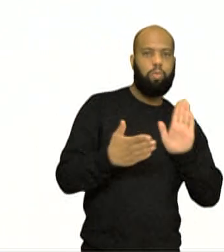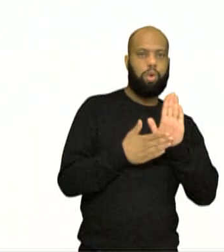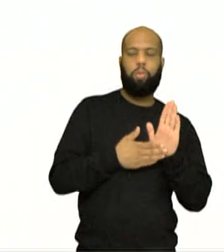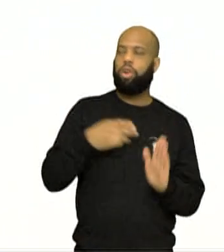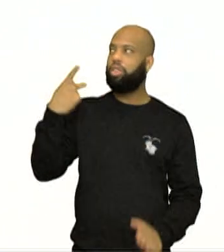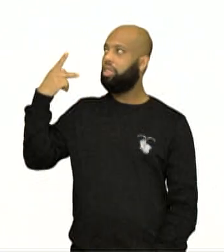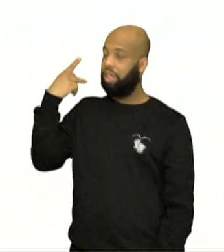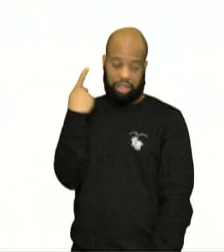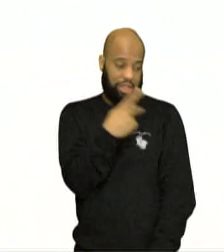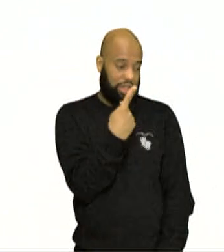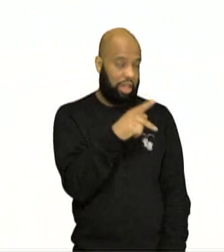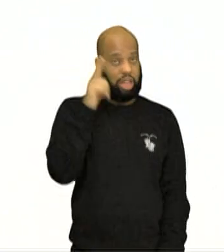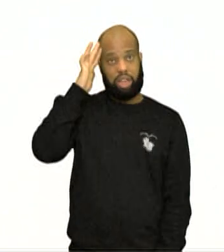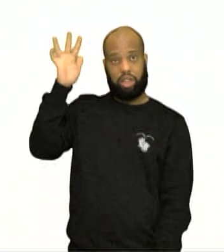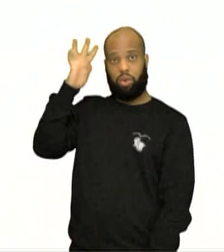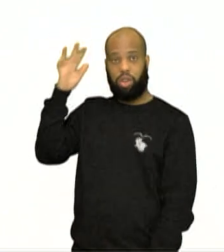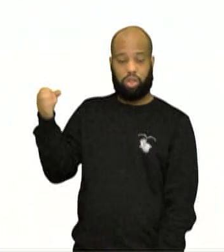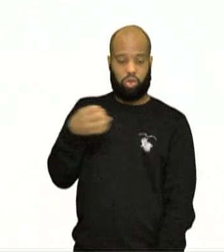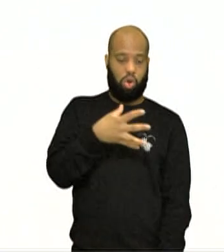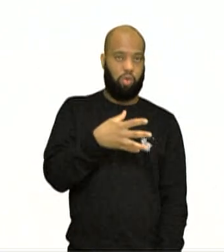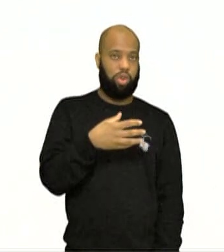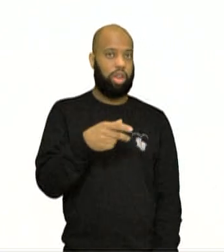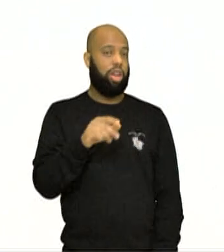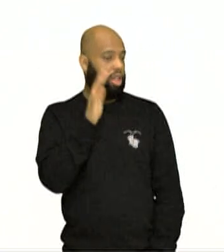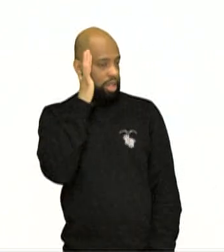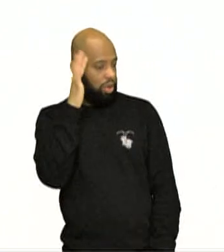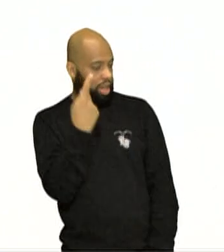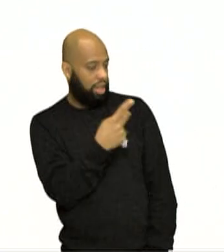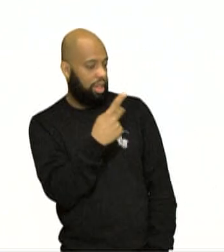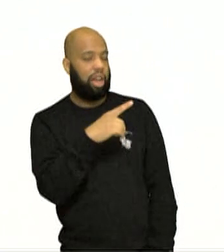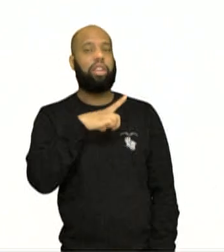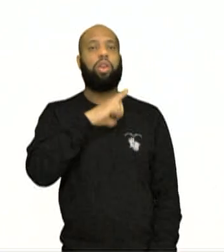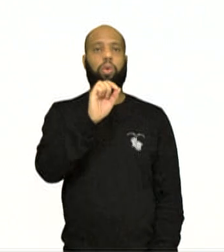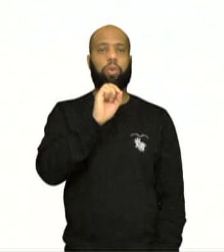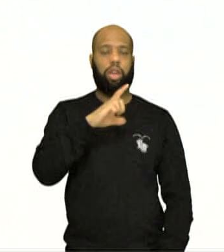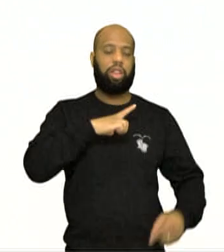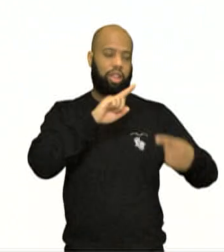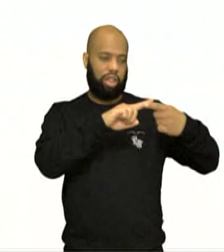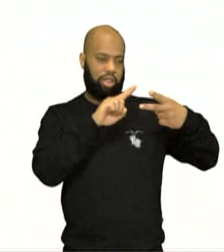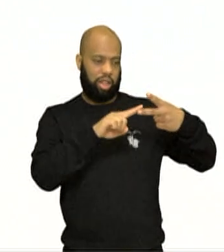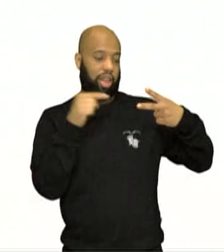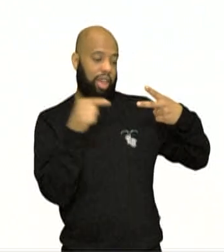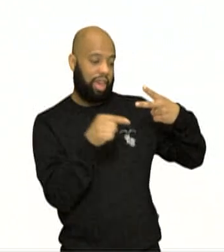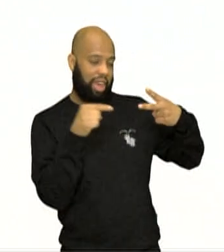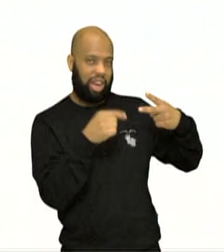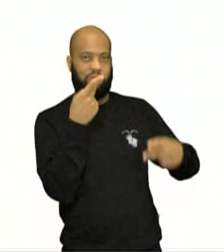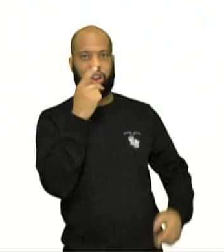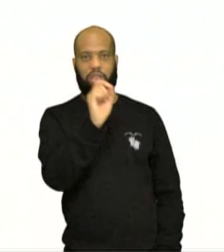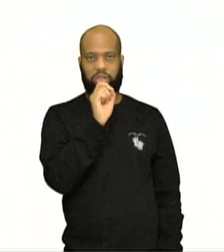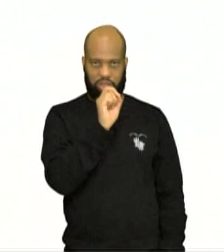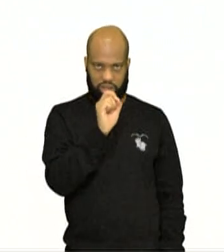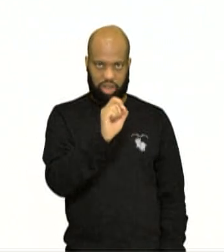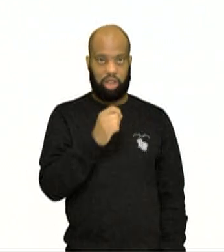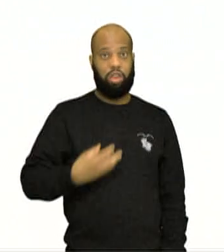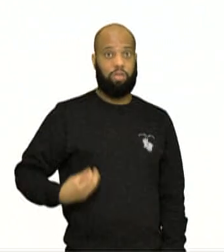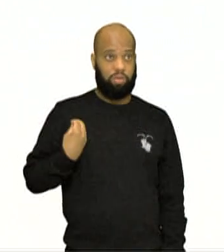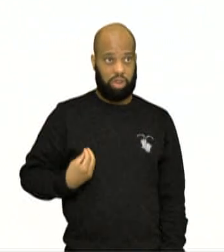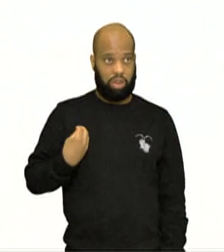sua teoria, ela é baseada em dois pontos principais, tá? Então, segundo ele, os seres vivos